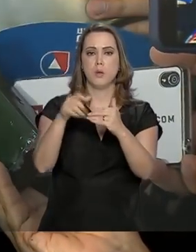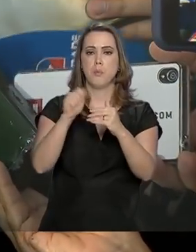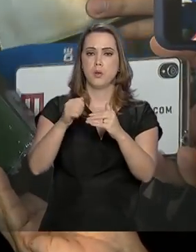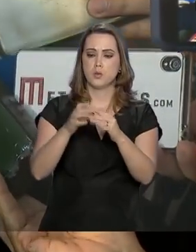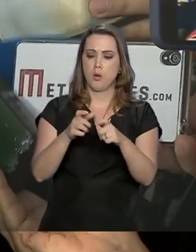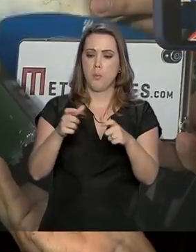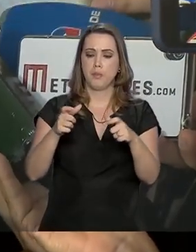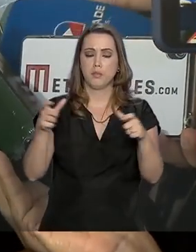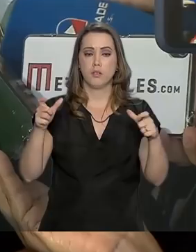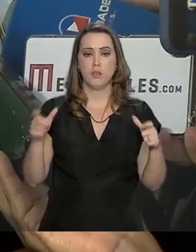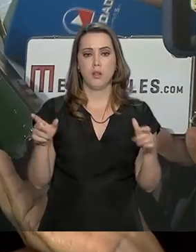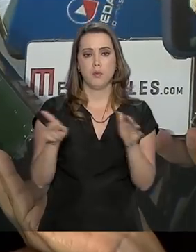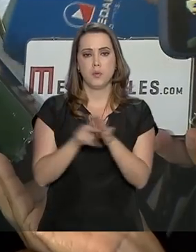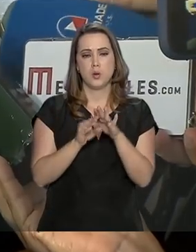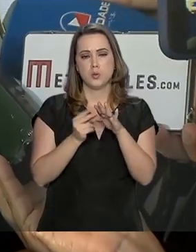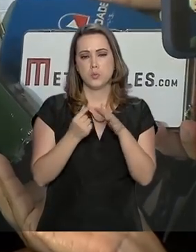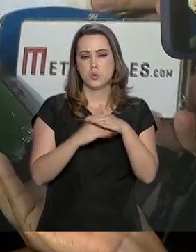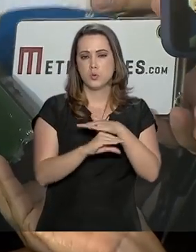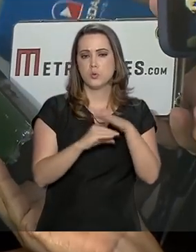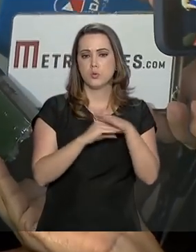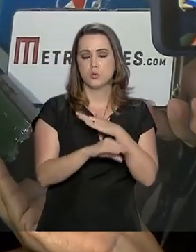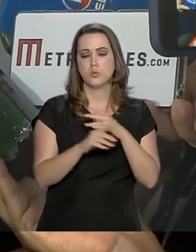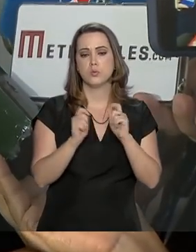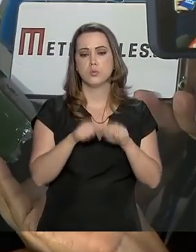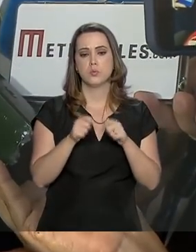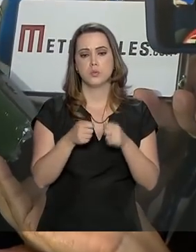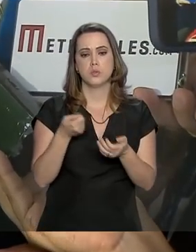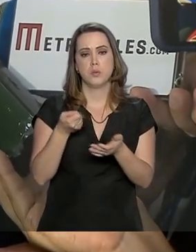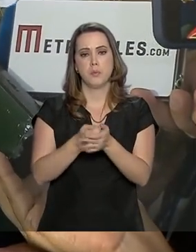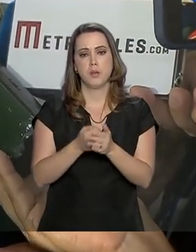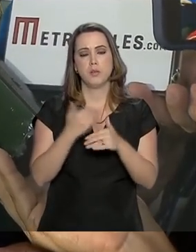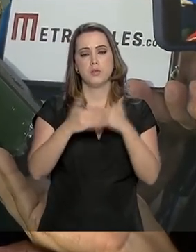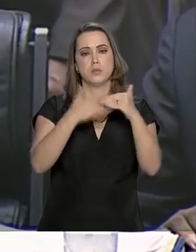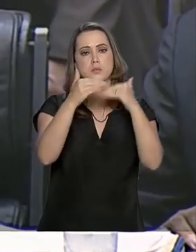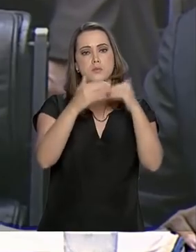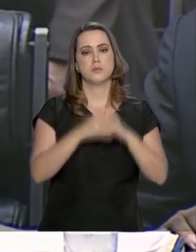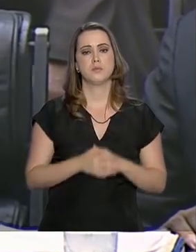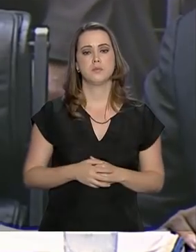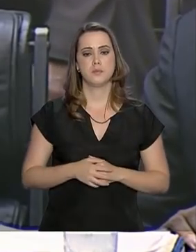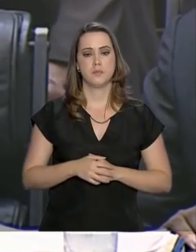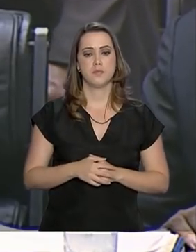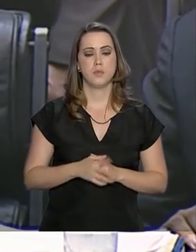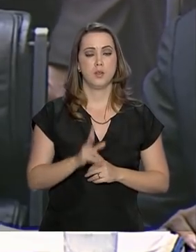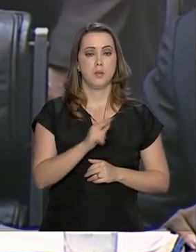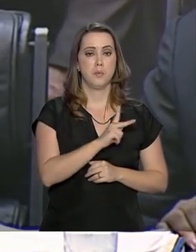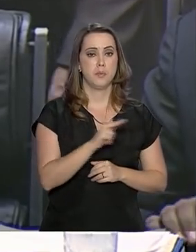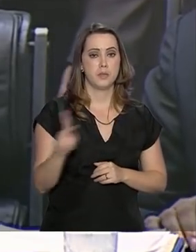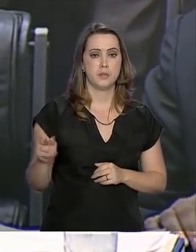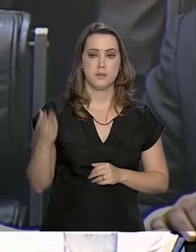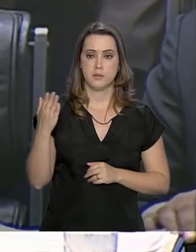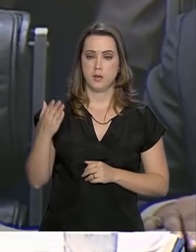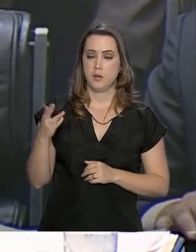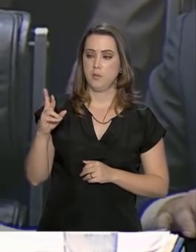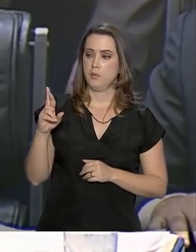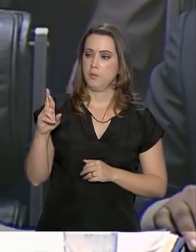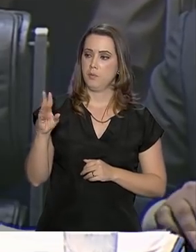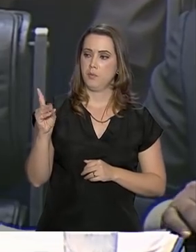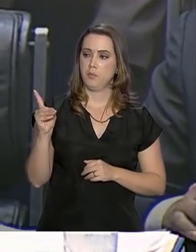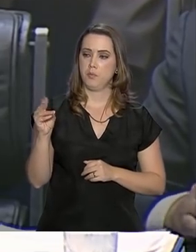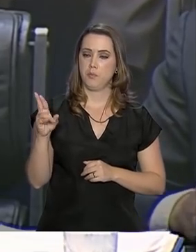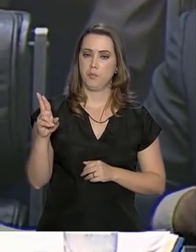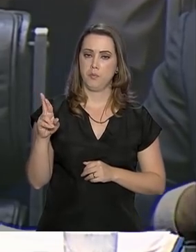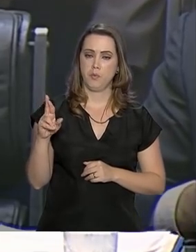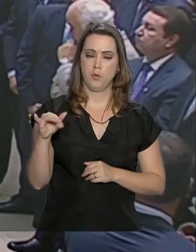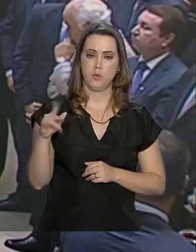sua poupança interna para poder financiar o seu crescimento. Para o presidente reeleito da Câmara dos Deputados,